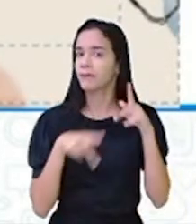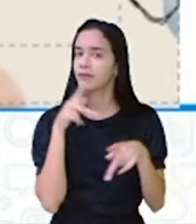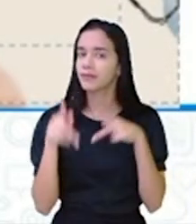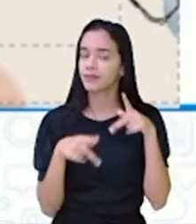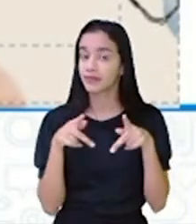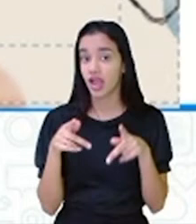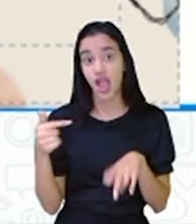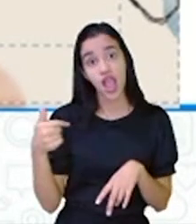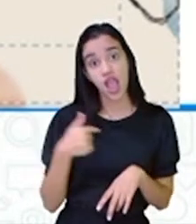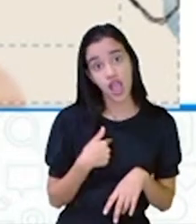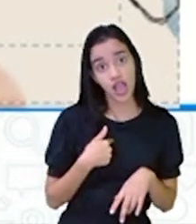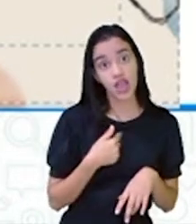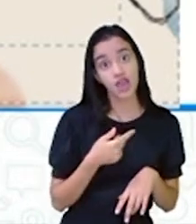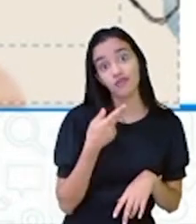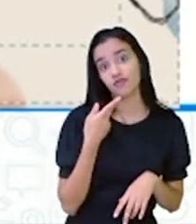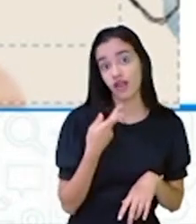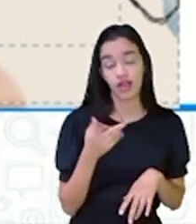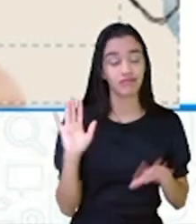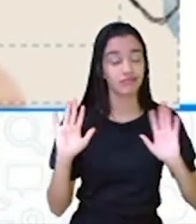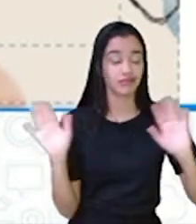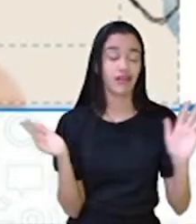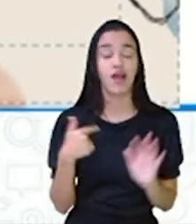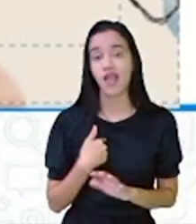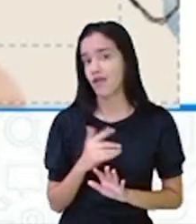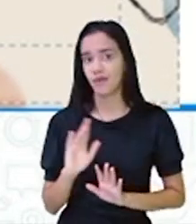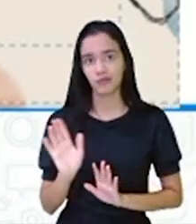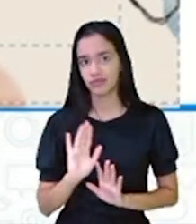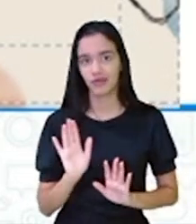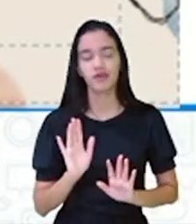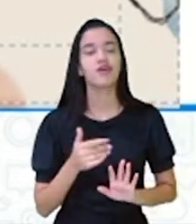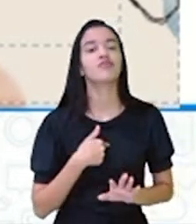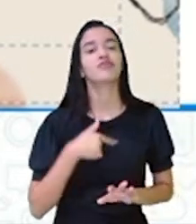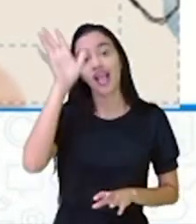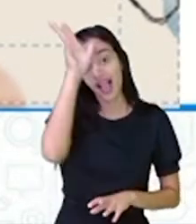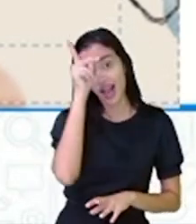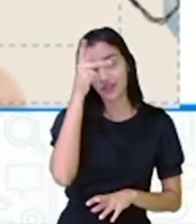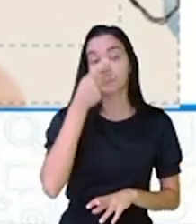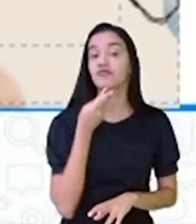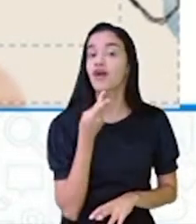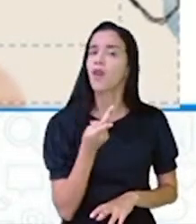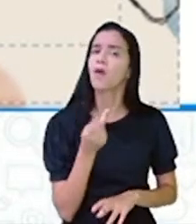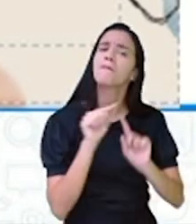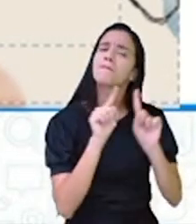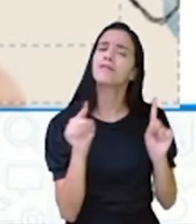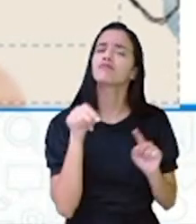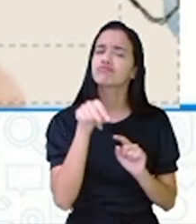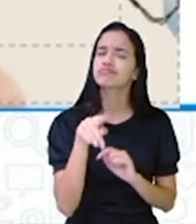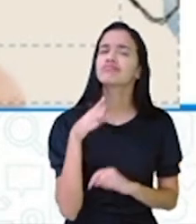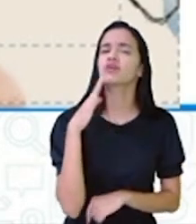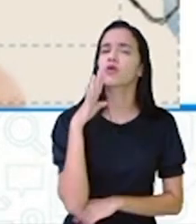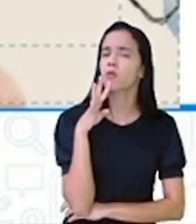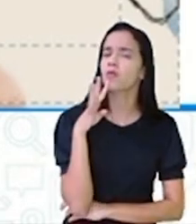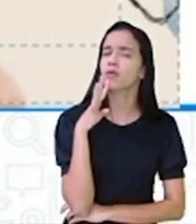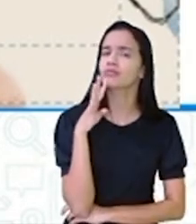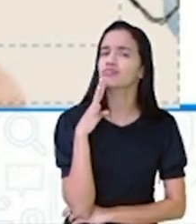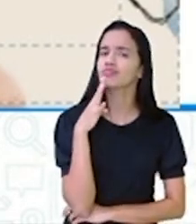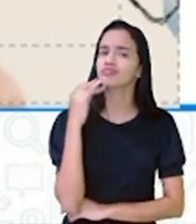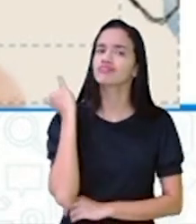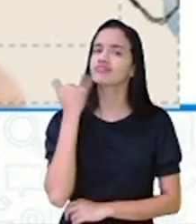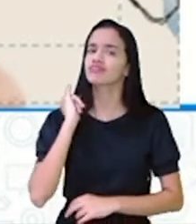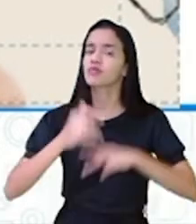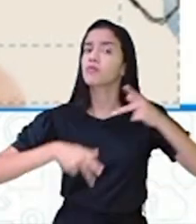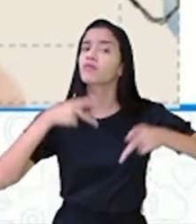Eu falei um aqui. Eu não, né? Quem falou foi o Carijó. Já trouxe um. Mas você conhece algum ditado popular?